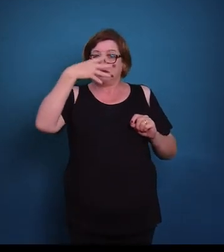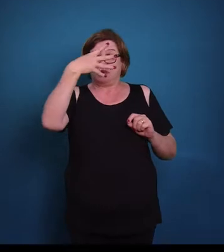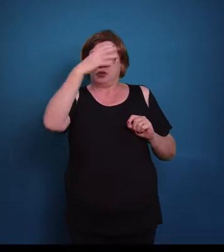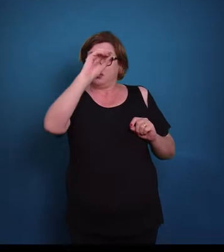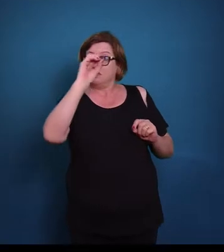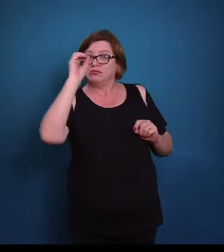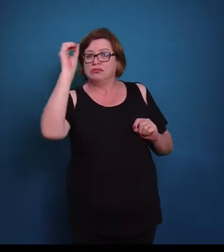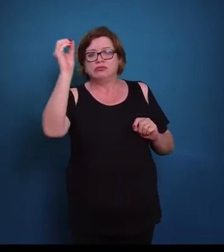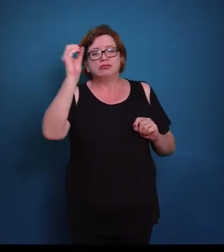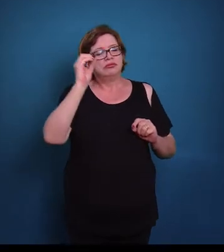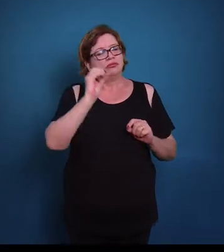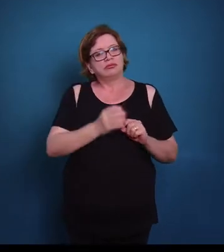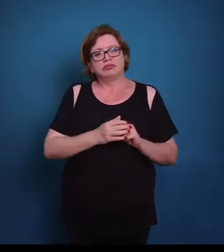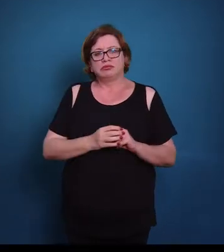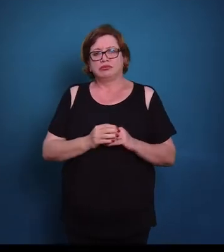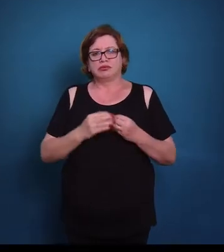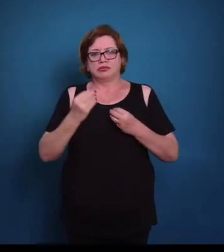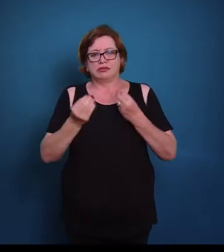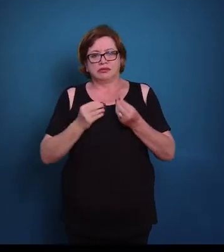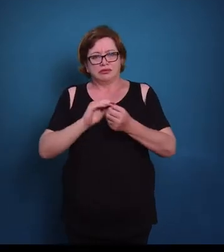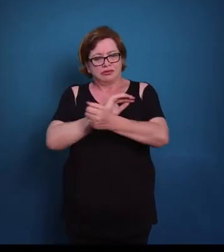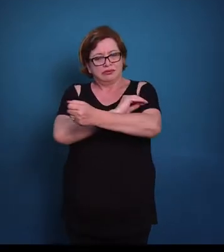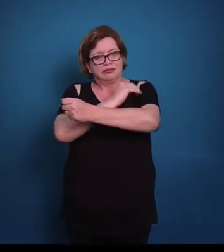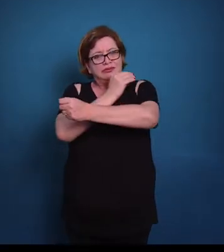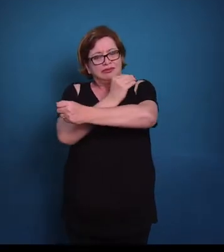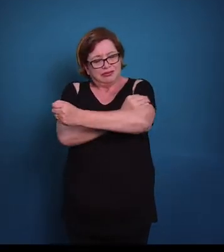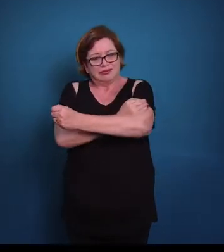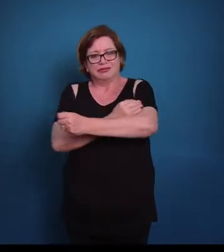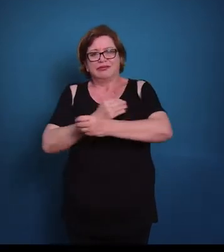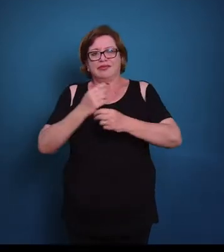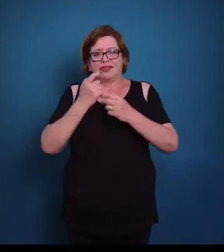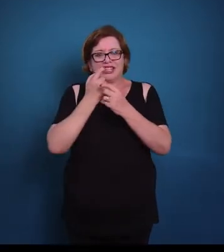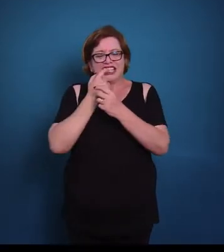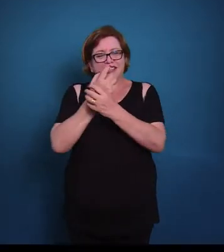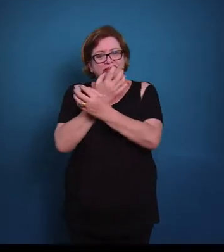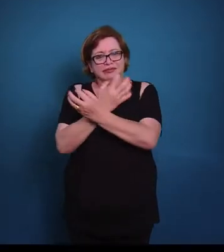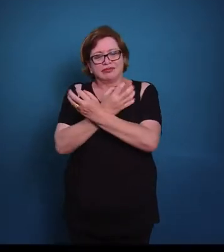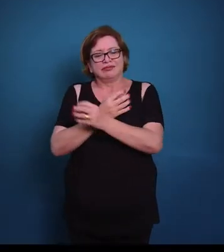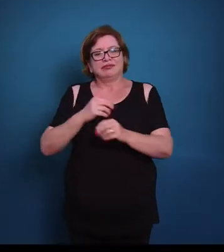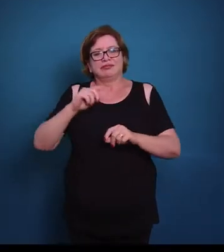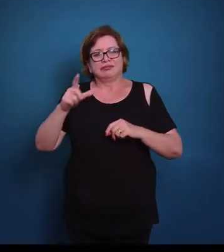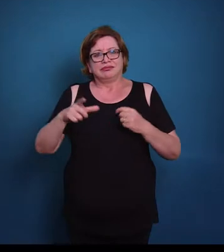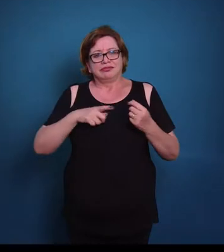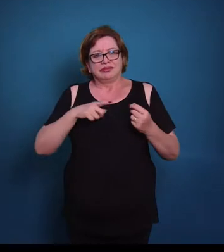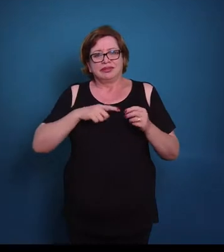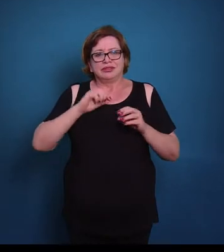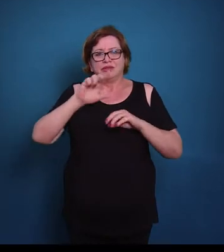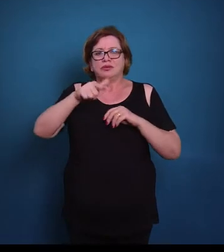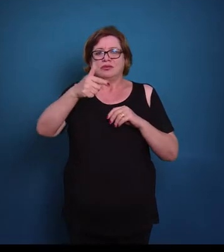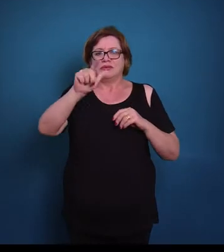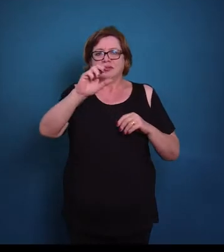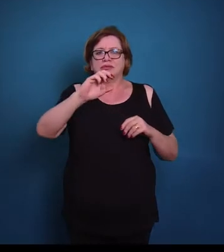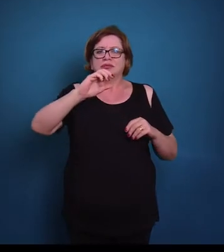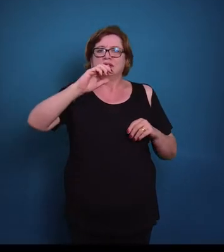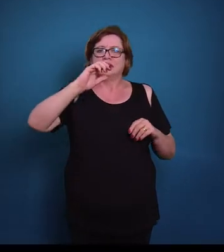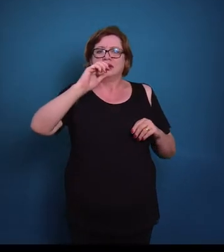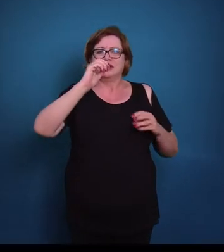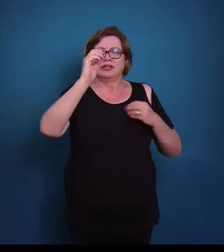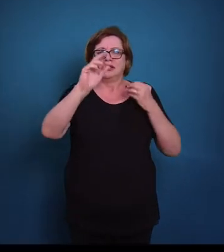dela é formada por essas fibrilas, dando resistência a essa matriz. E nós temos macromoléculas, como ácido